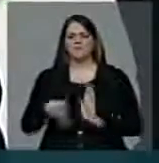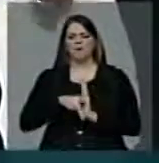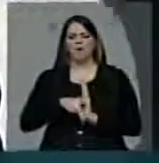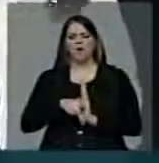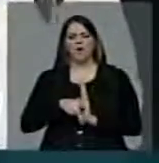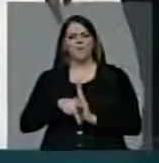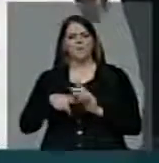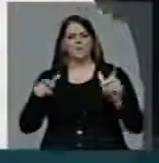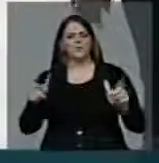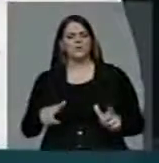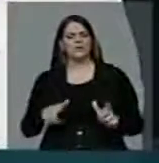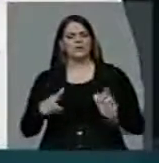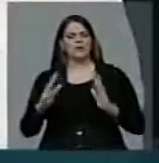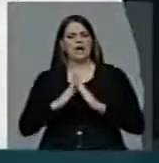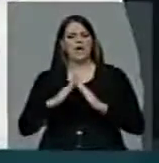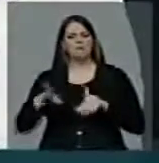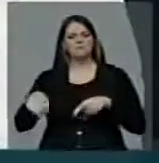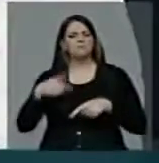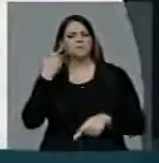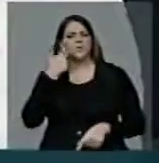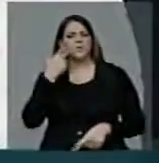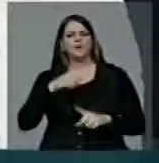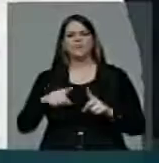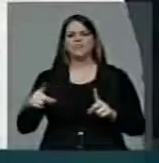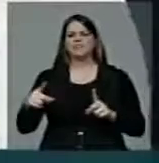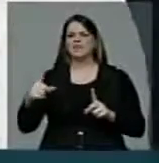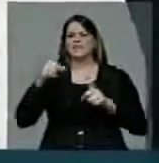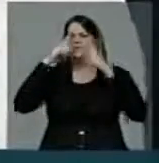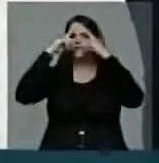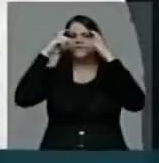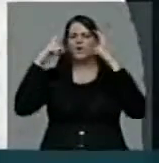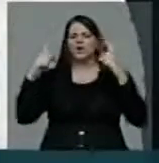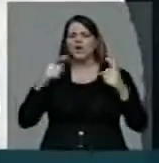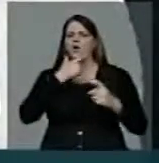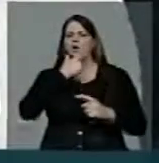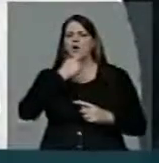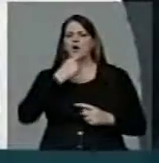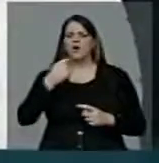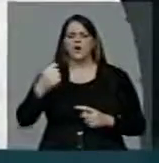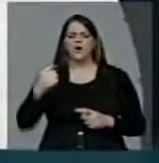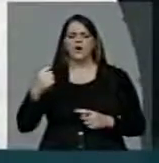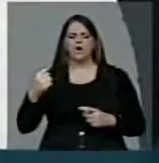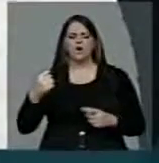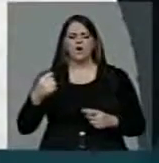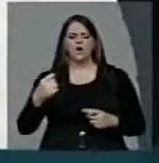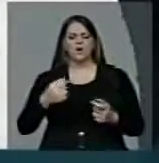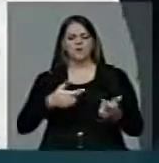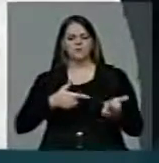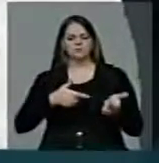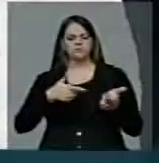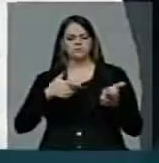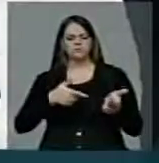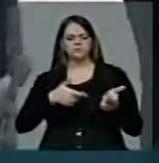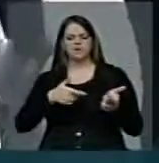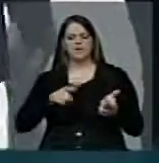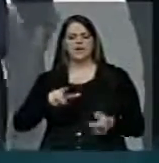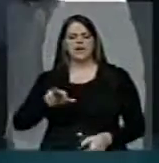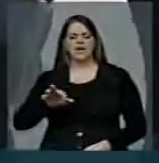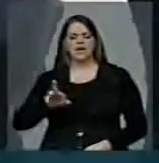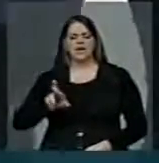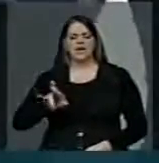rotineira e foram agredidos violentamente por um caçador que os ameaçou com rifle,